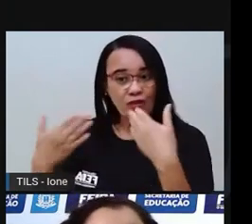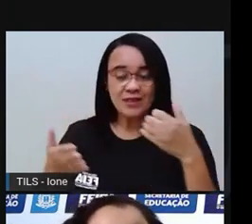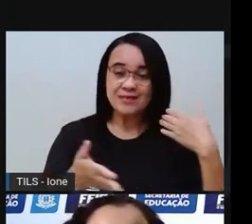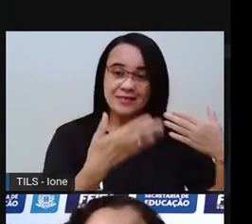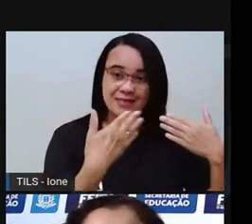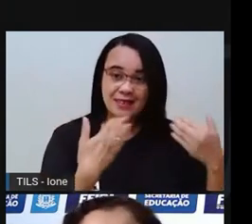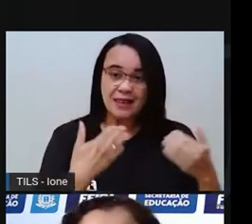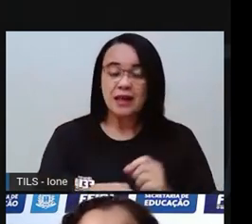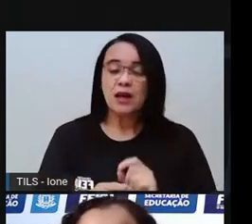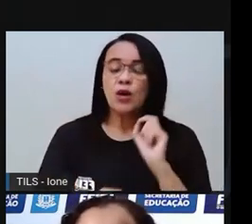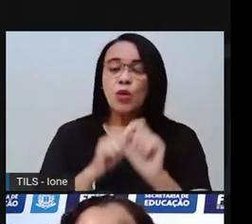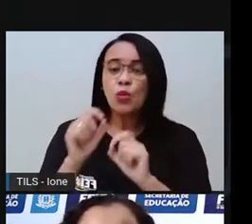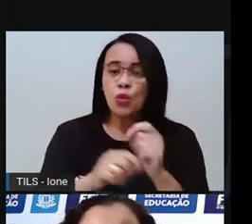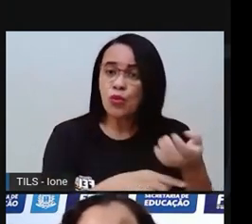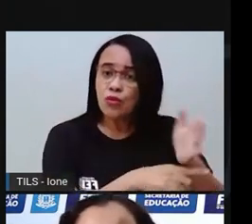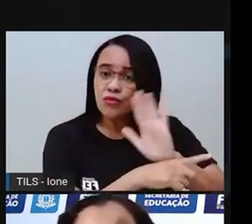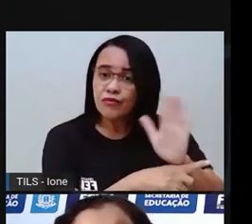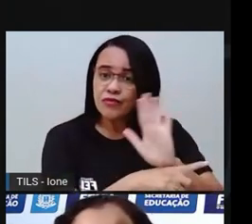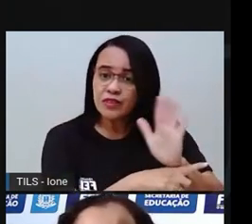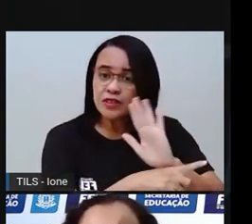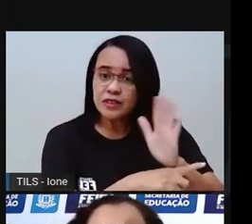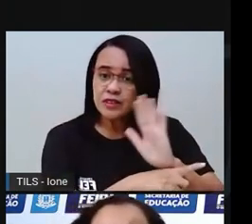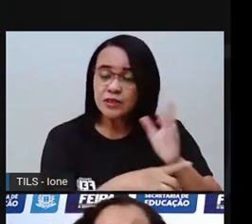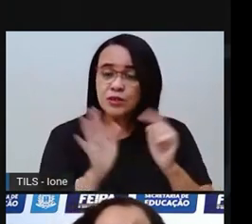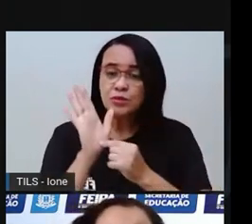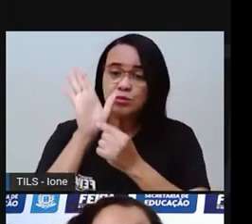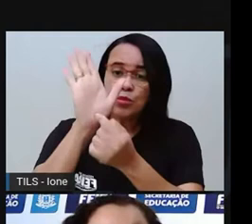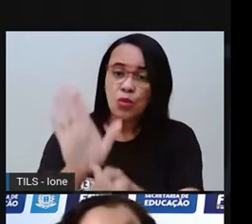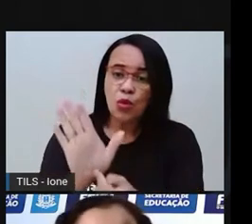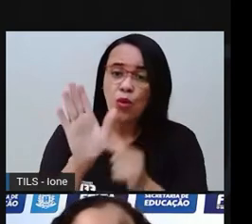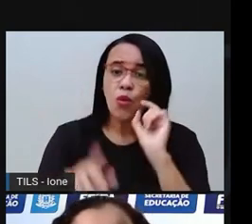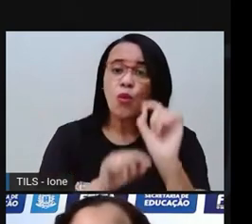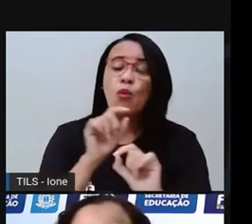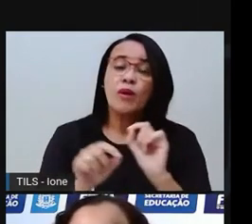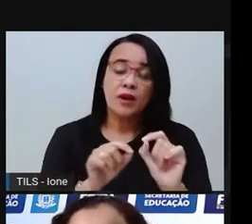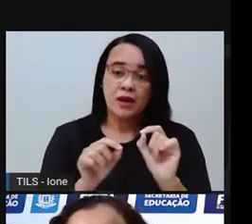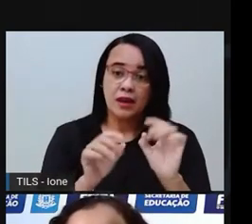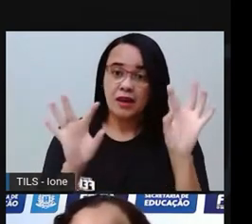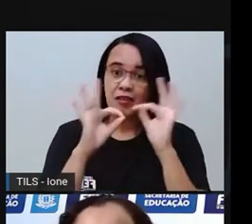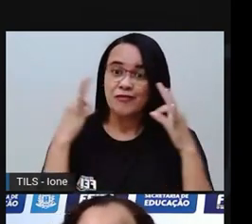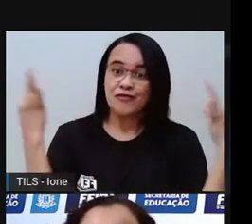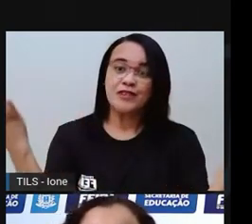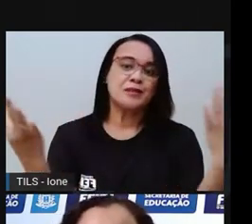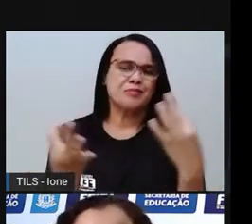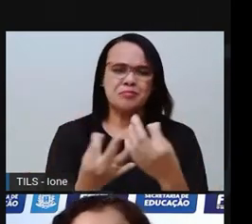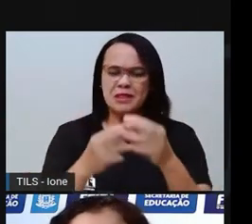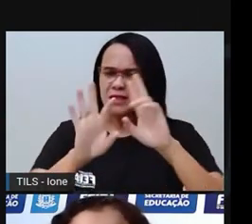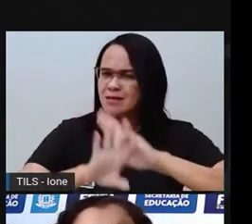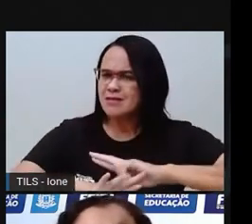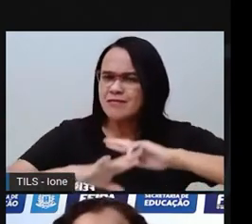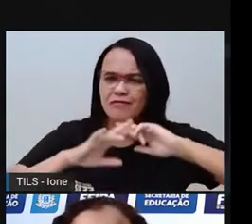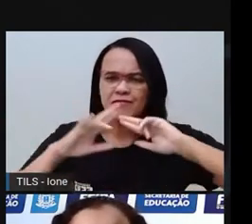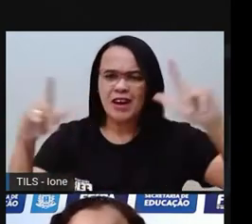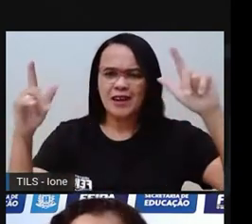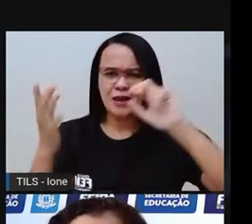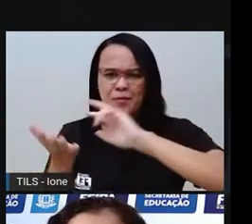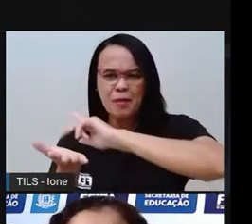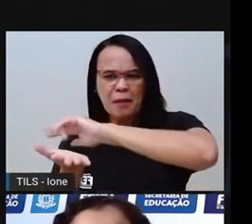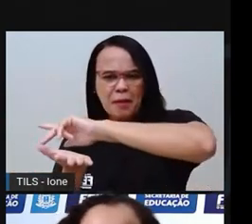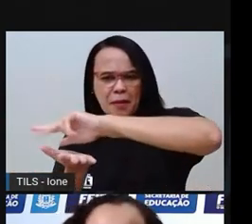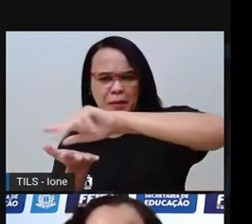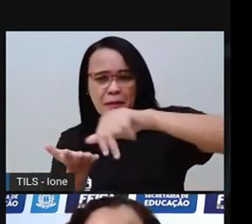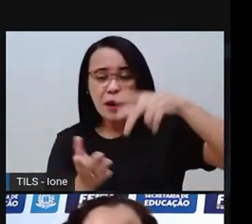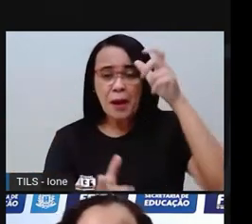no vídeo que nós vimos, fala de como as famílias são diferentes. E são compostas por pessoas